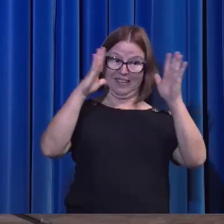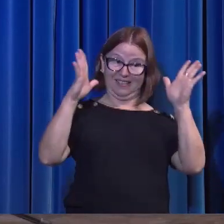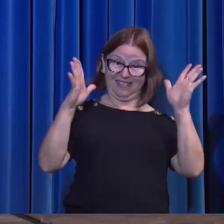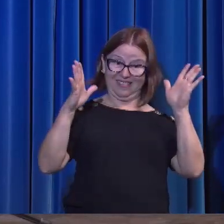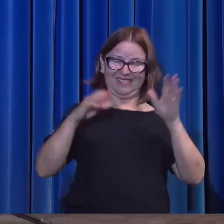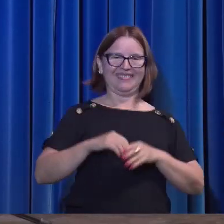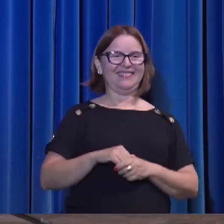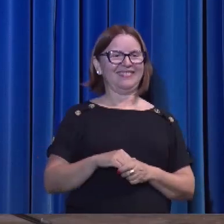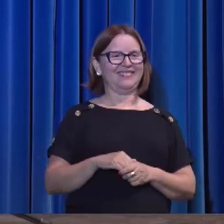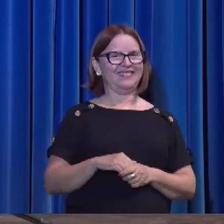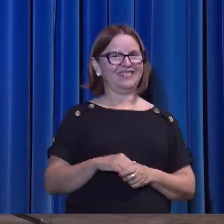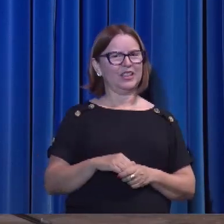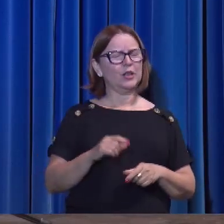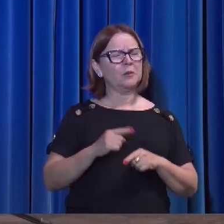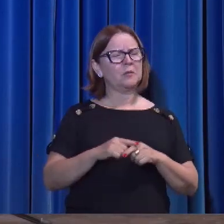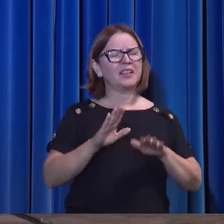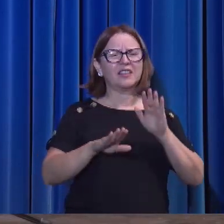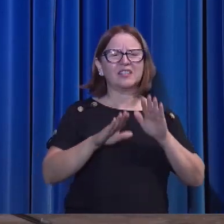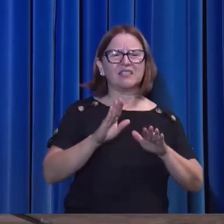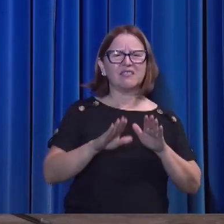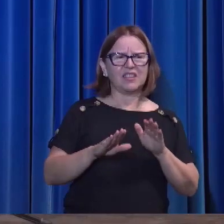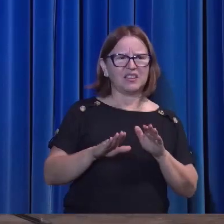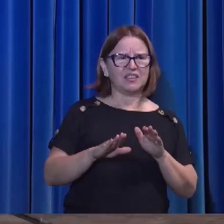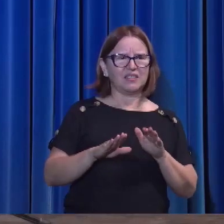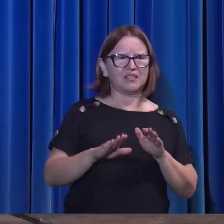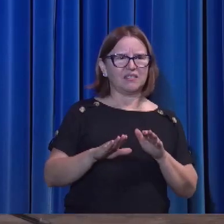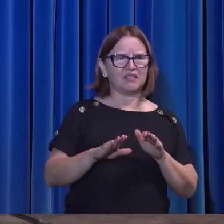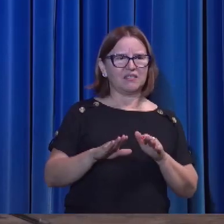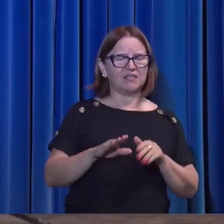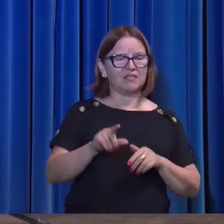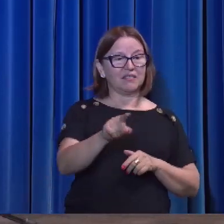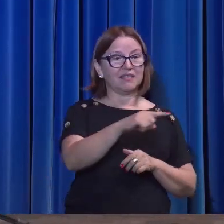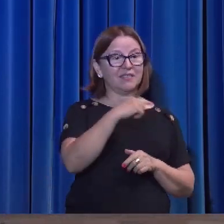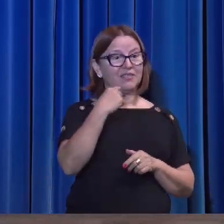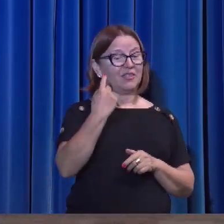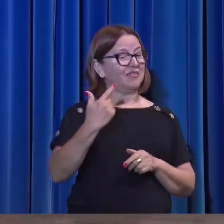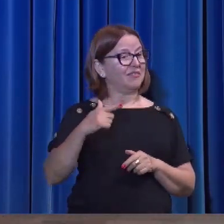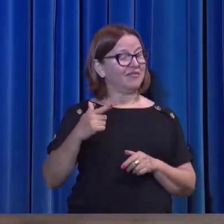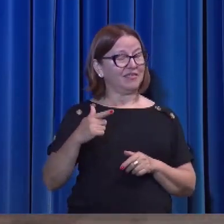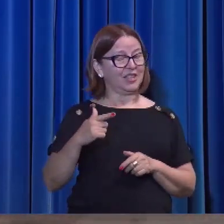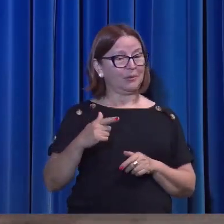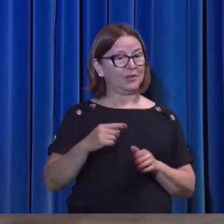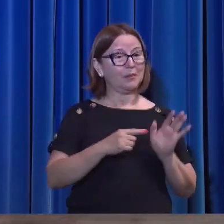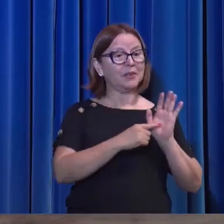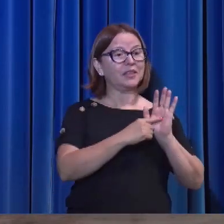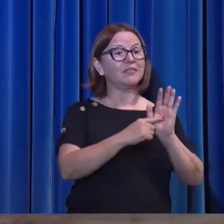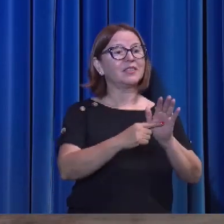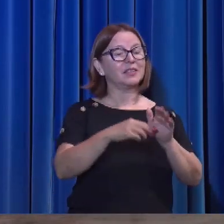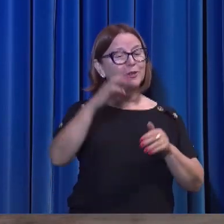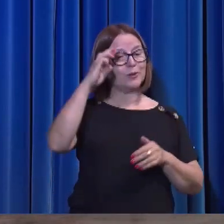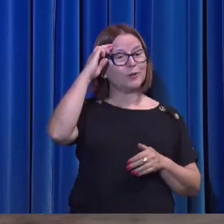Por que que às vezes nós não temos manifestação do Senhor nas nossas vidas?